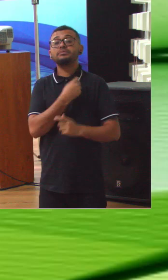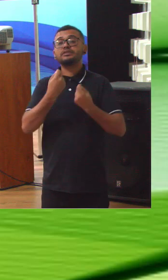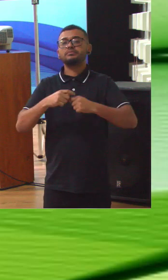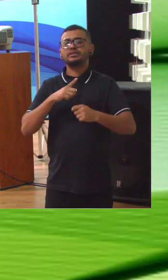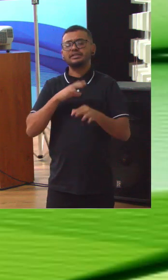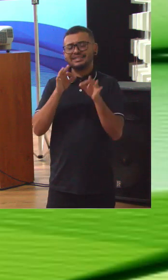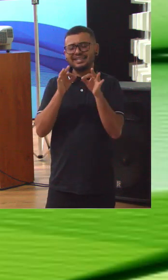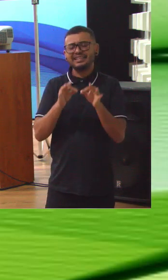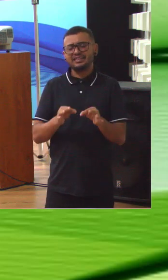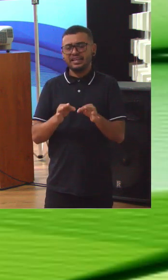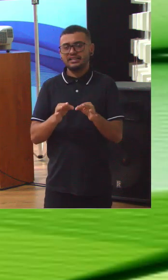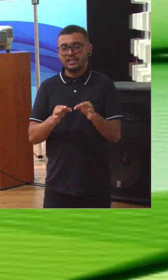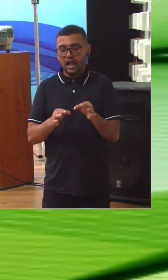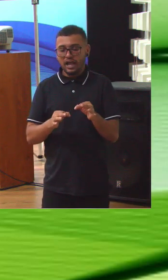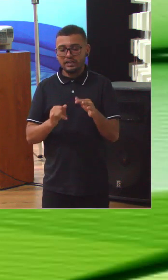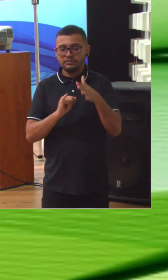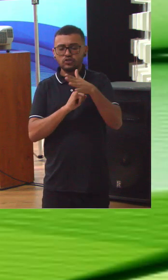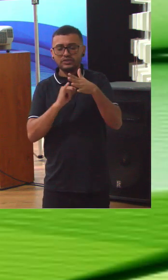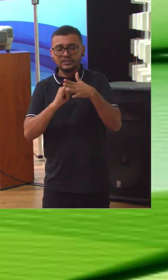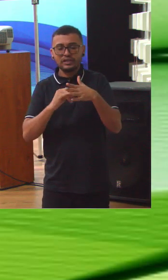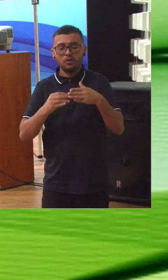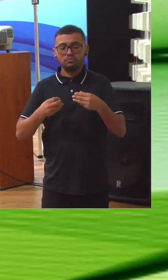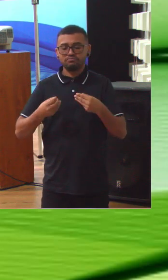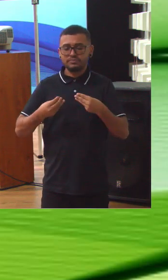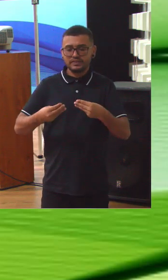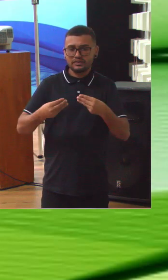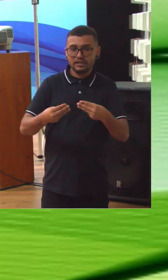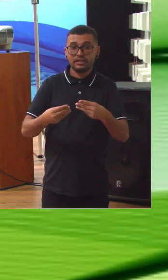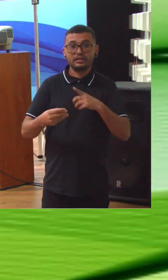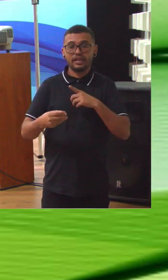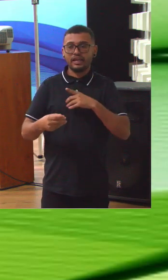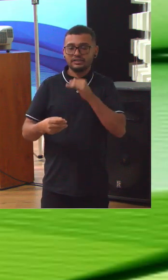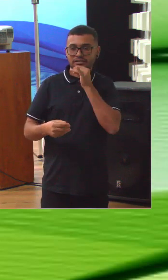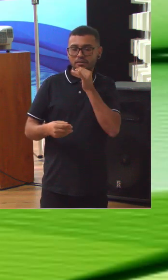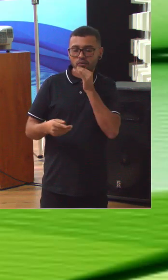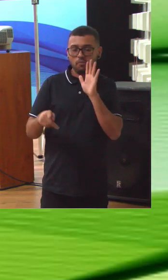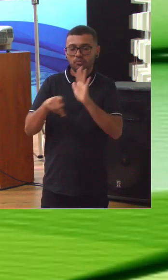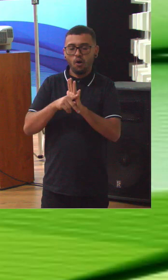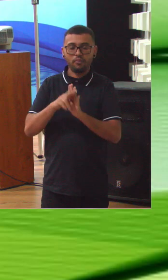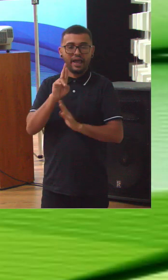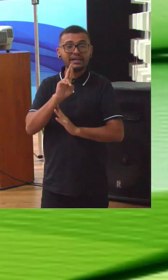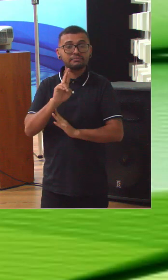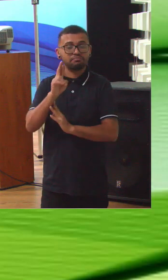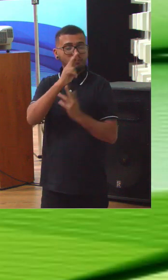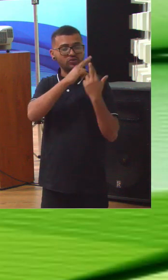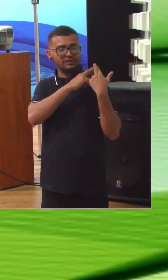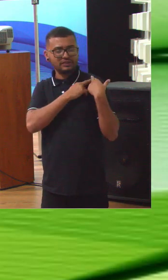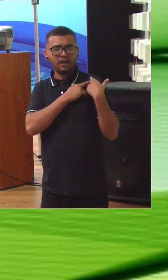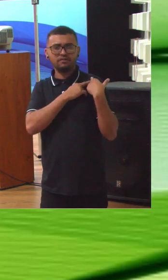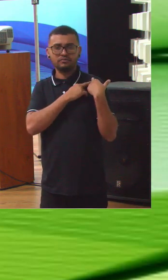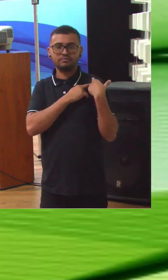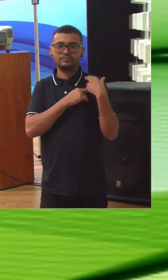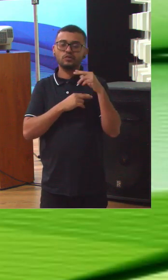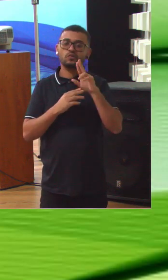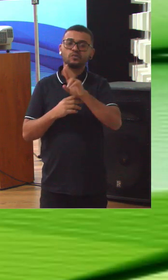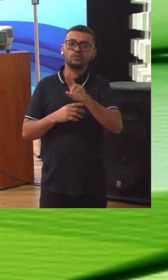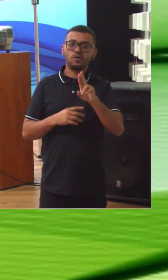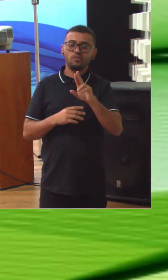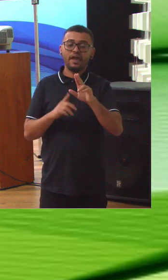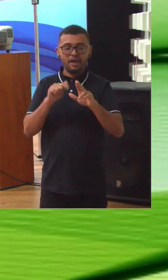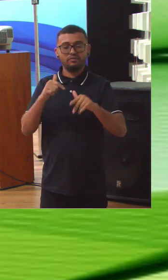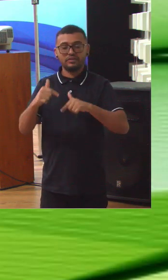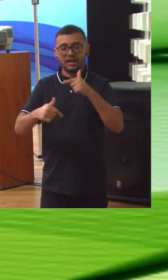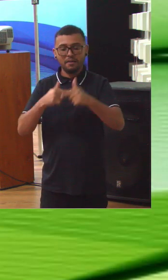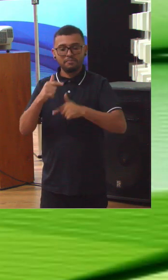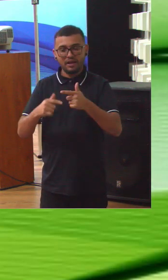de que a nossa organização conta com um médico especialista em organização dentro da organização. Nós chamamos isso de função